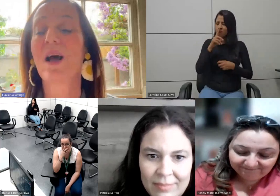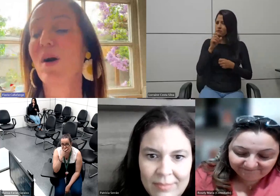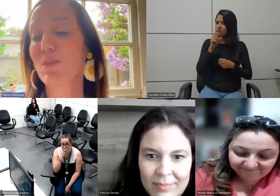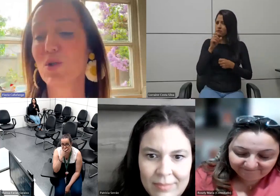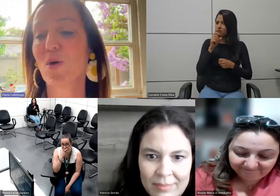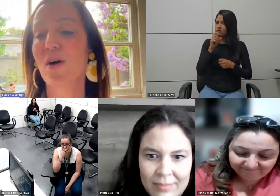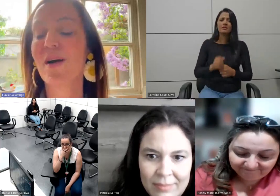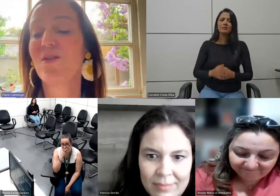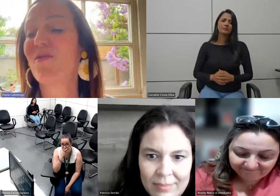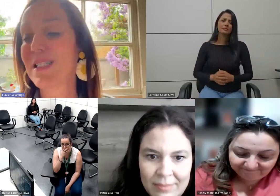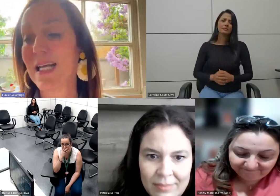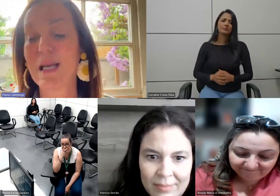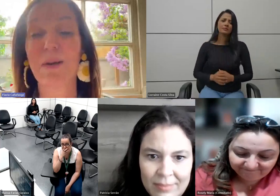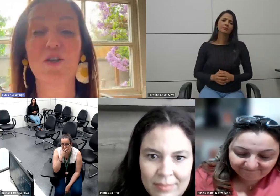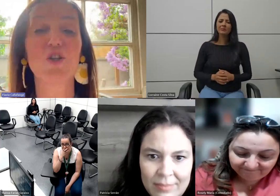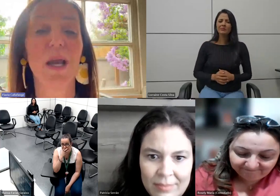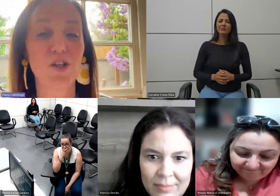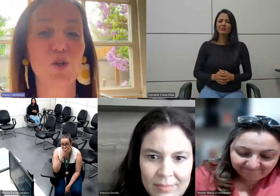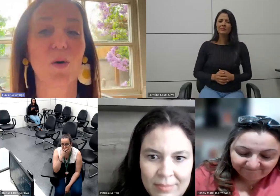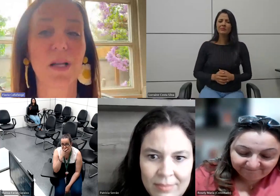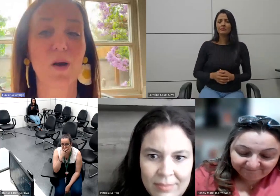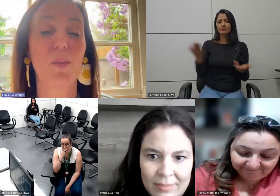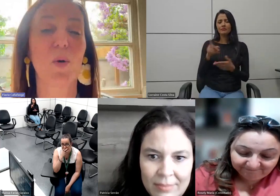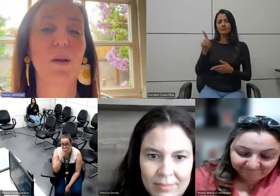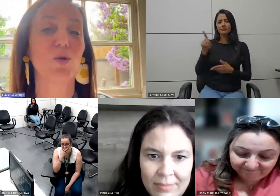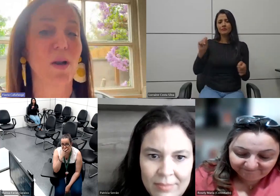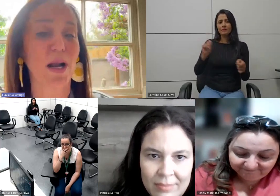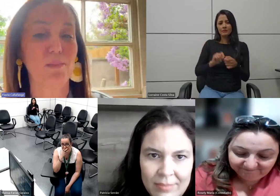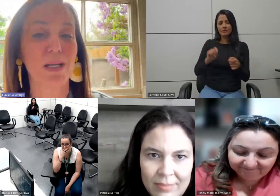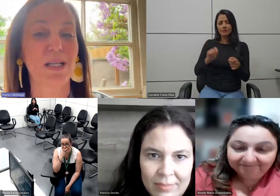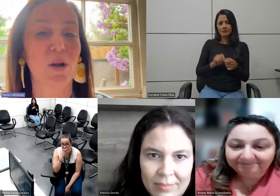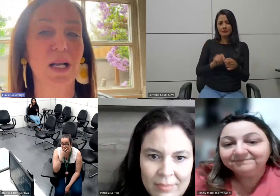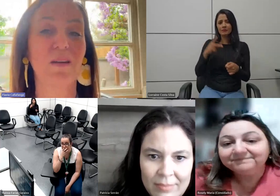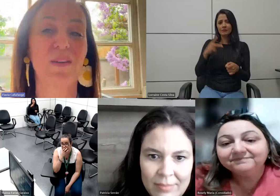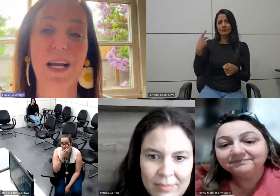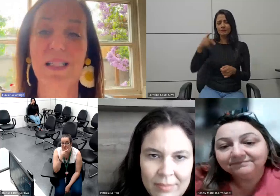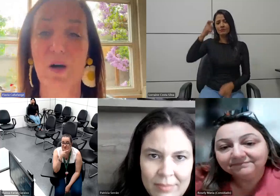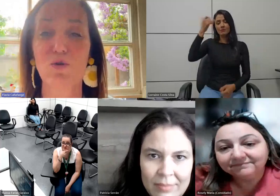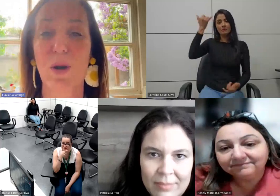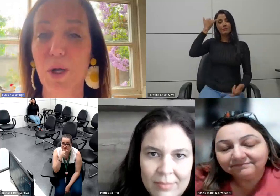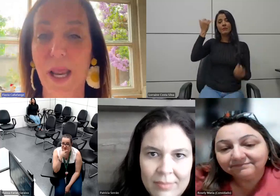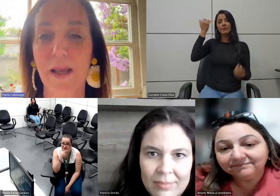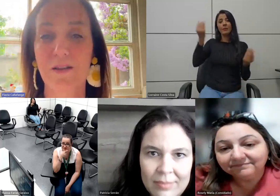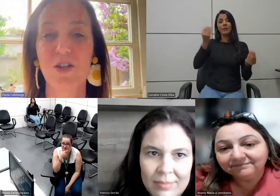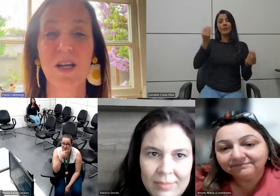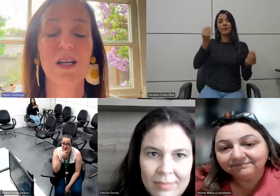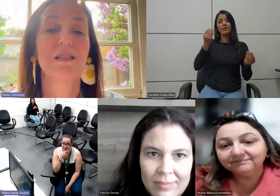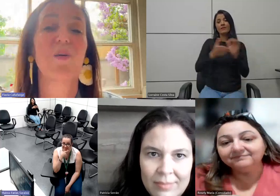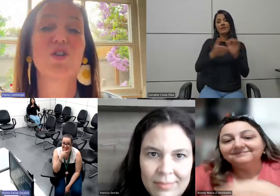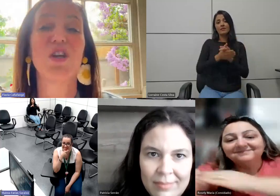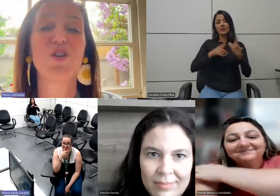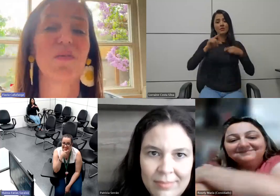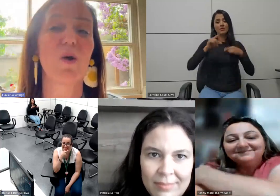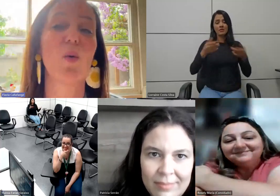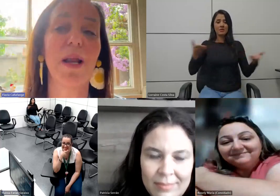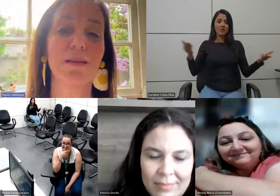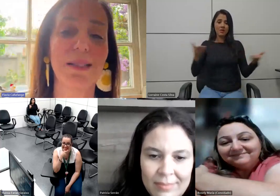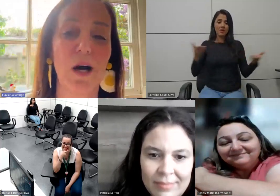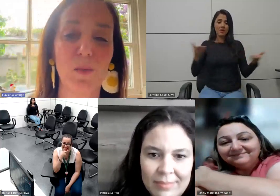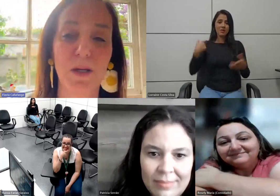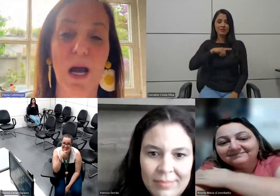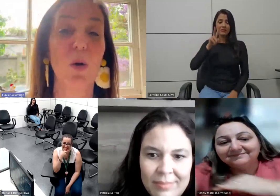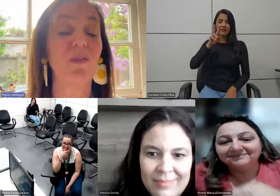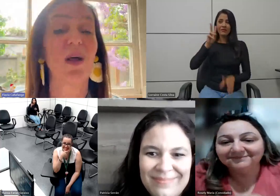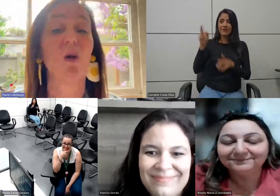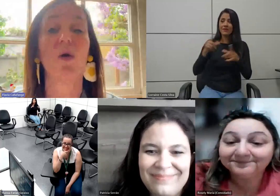ela agora botou vou fazer até para a gente rir descontrair um pouco ela botou na cabeça agora que ela vai casar com o japonês então a gente vê um